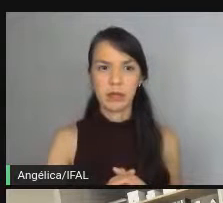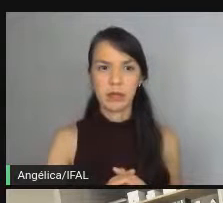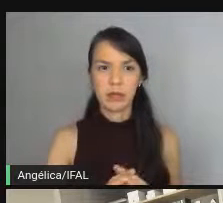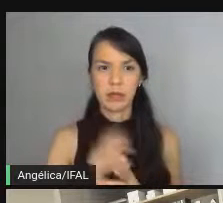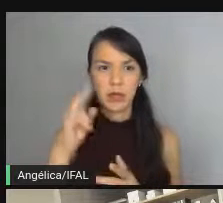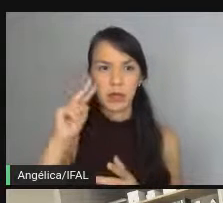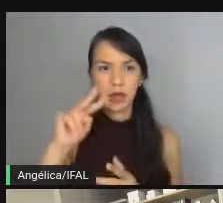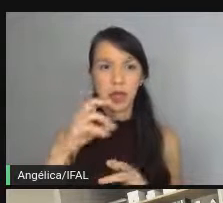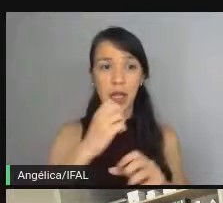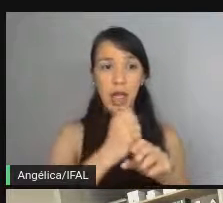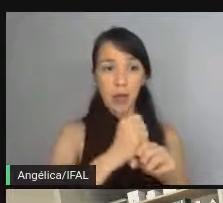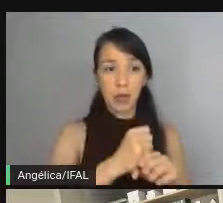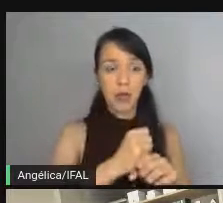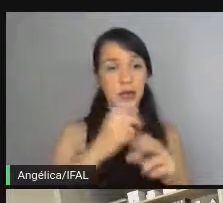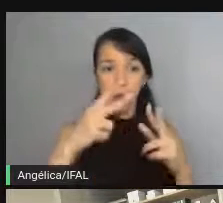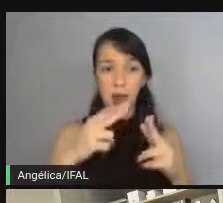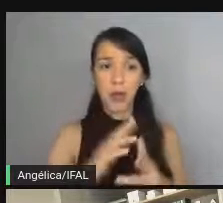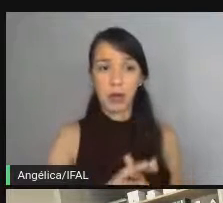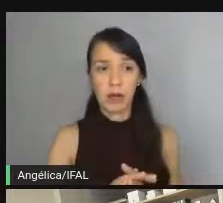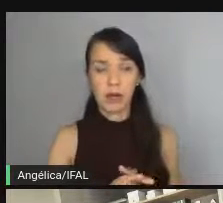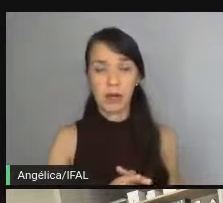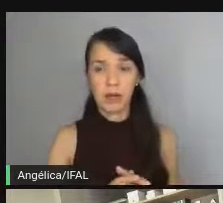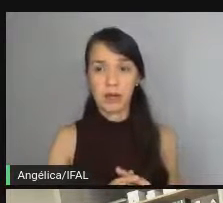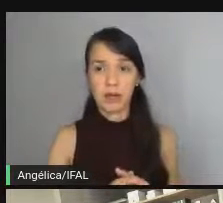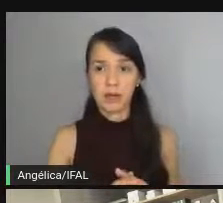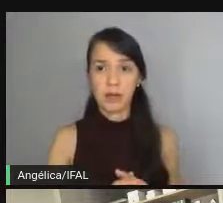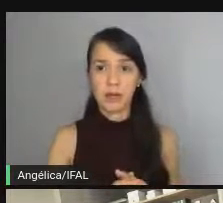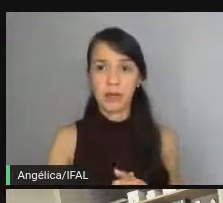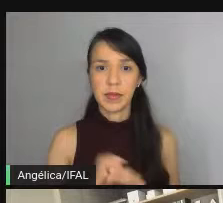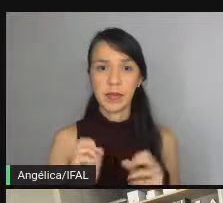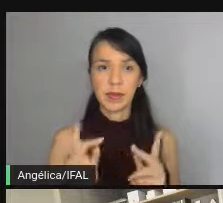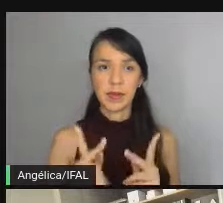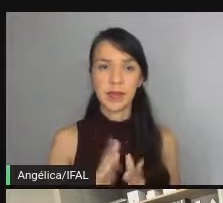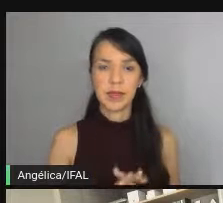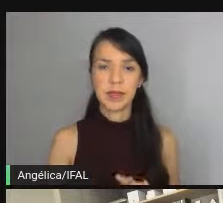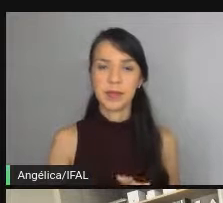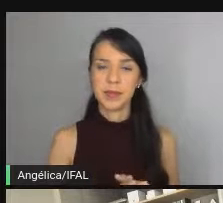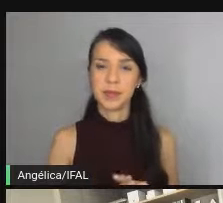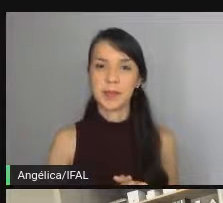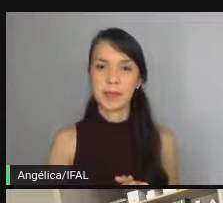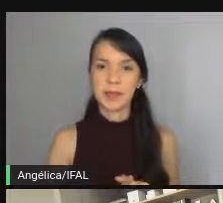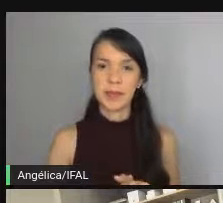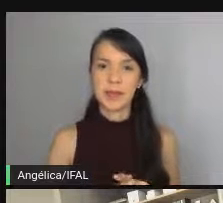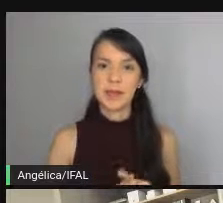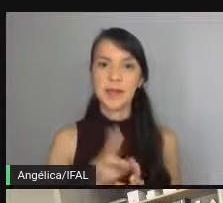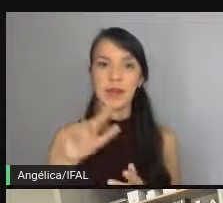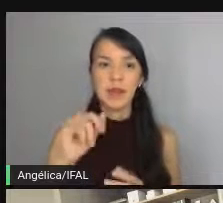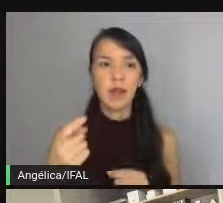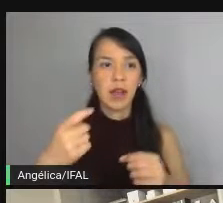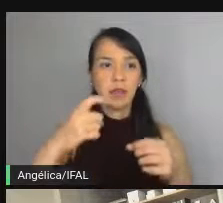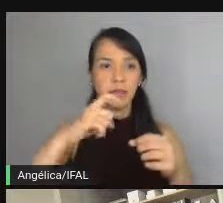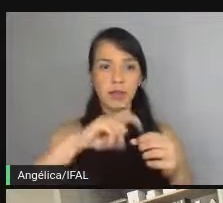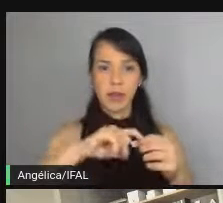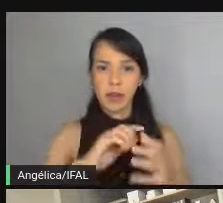cálculo. É a mesma coisa. Mesma coisa, beleza. Então, ele retorna